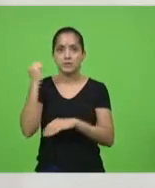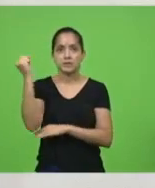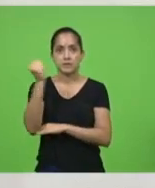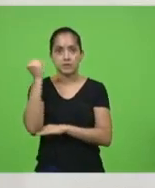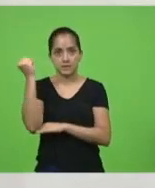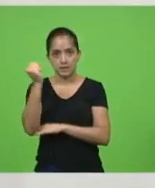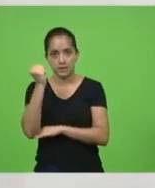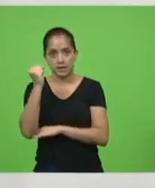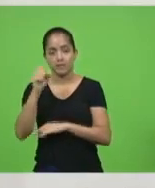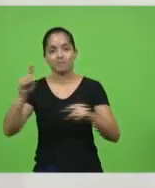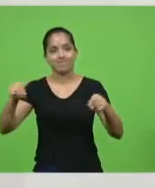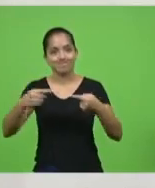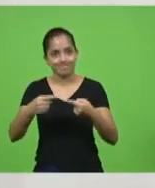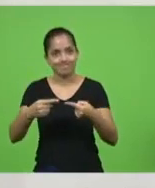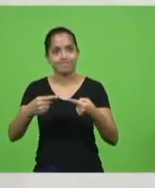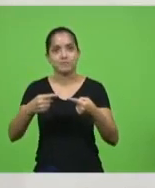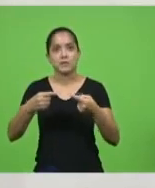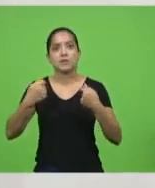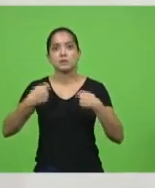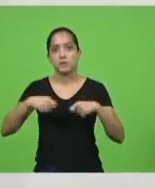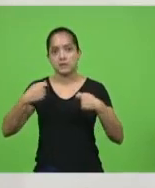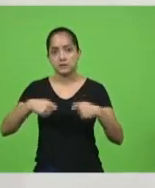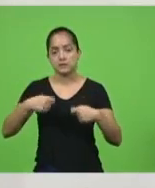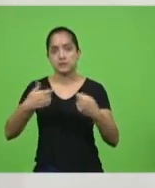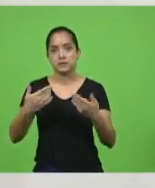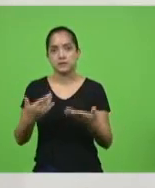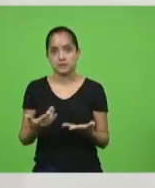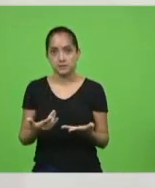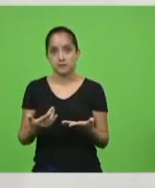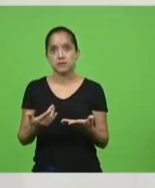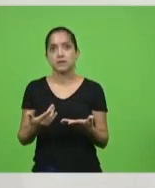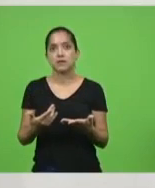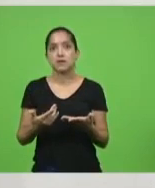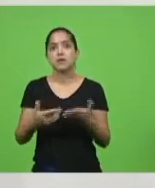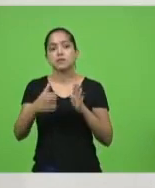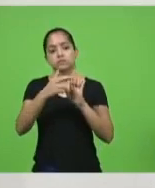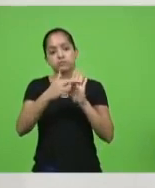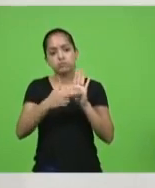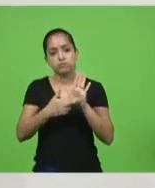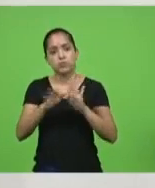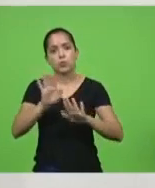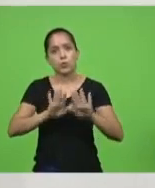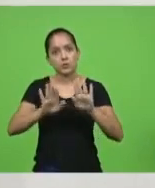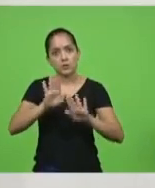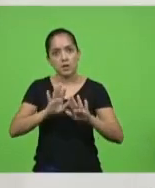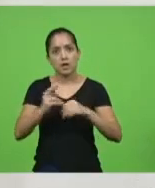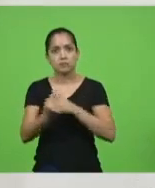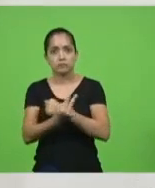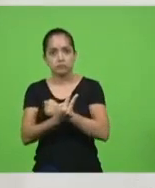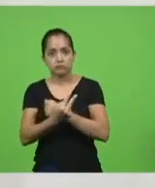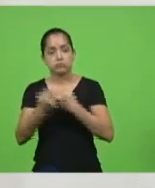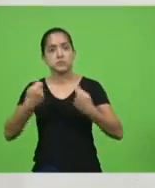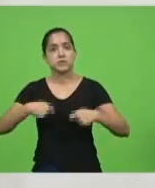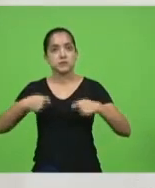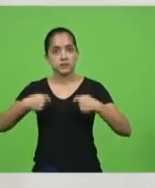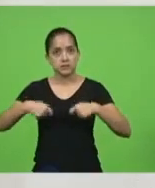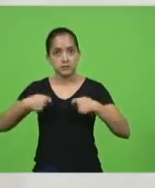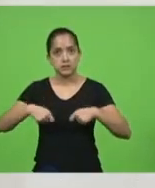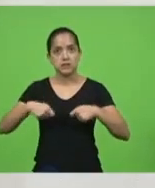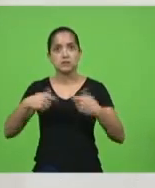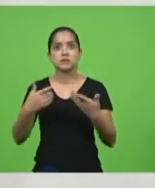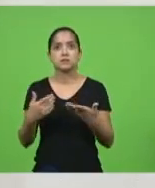que ser enfrentada, tem que ser combatida, tem que ter os cuidados necessários, tem que ter as